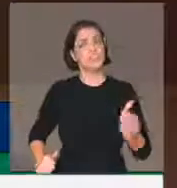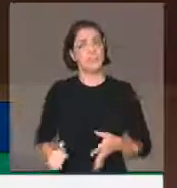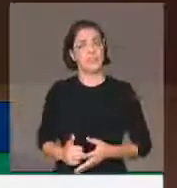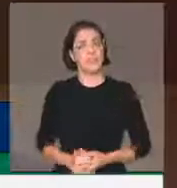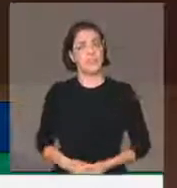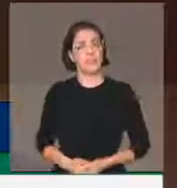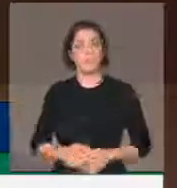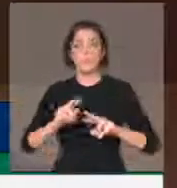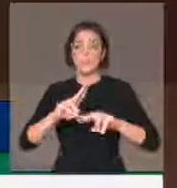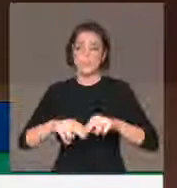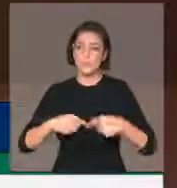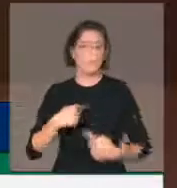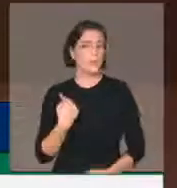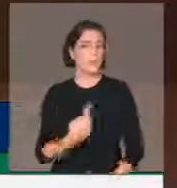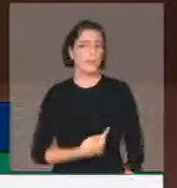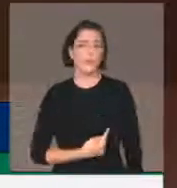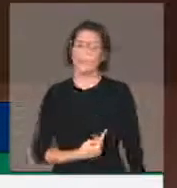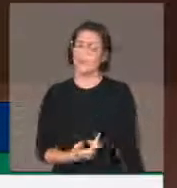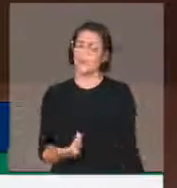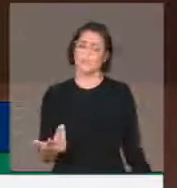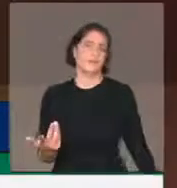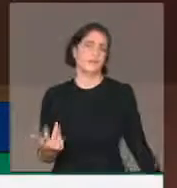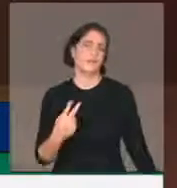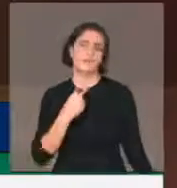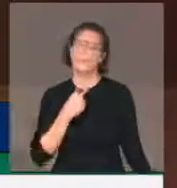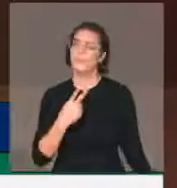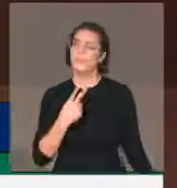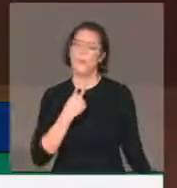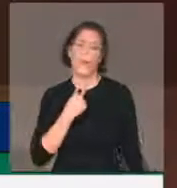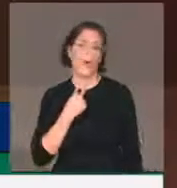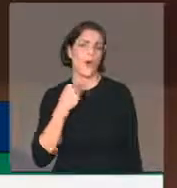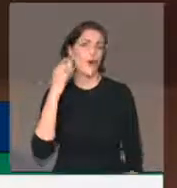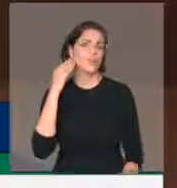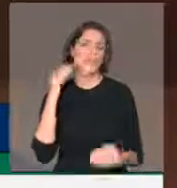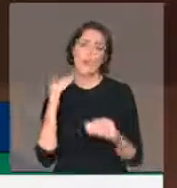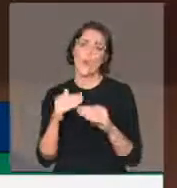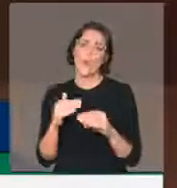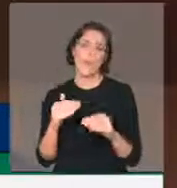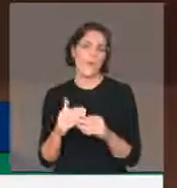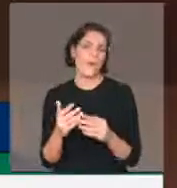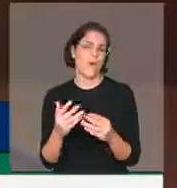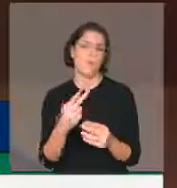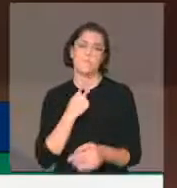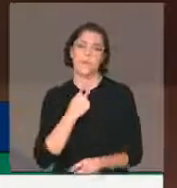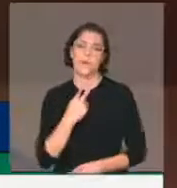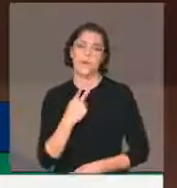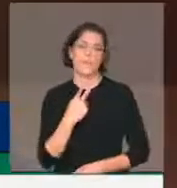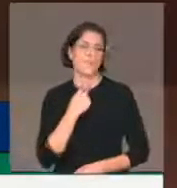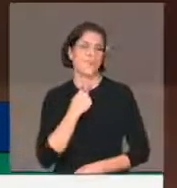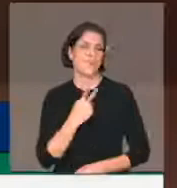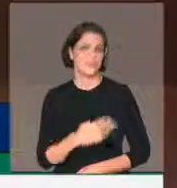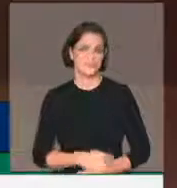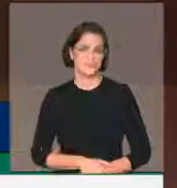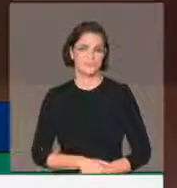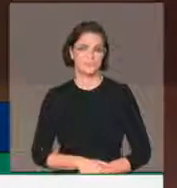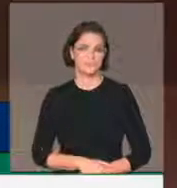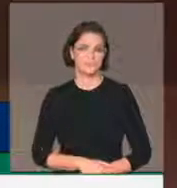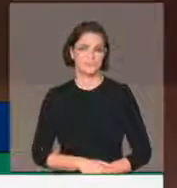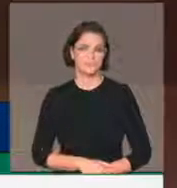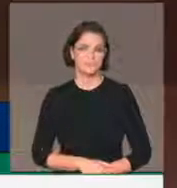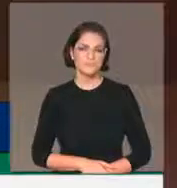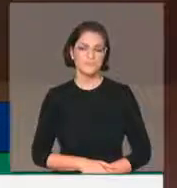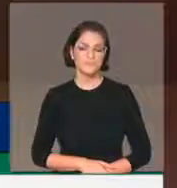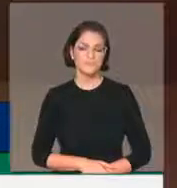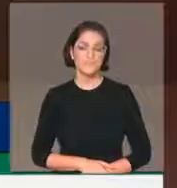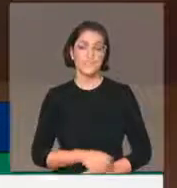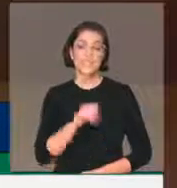isso, nós não podemos concordar que seja conduzido dessa forma. Então, citar aqui outros países. Não